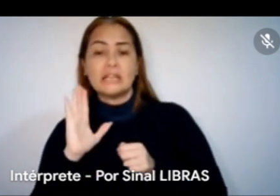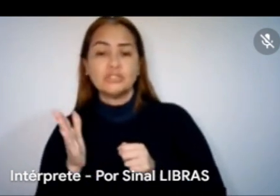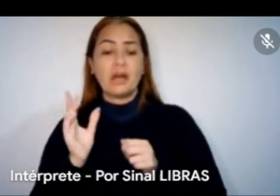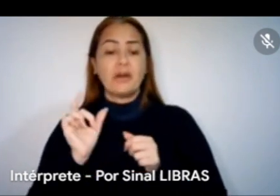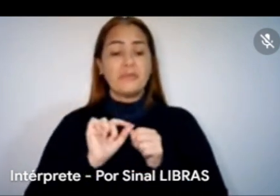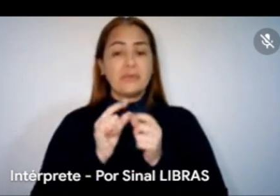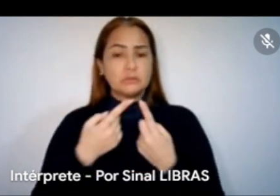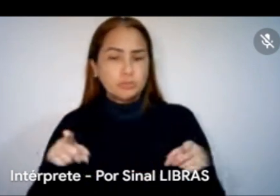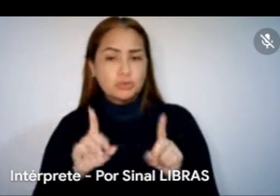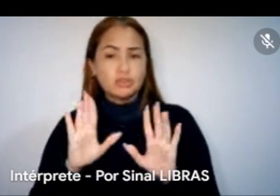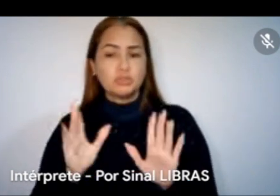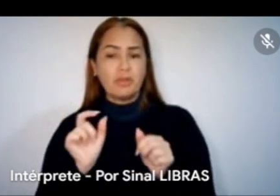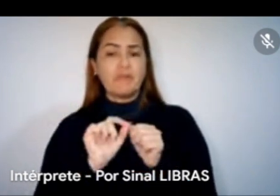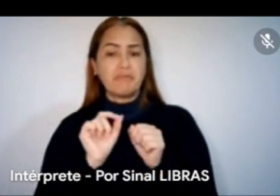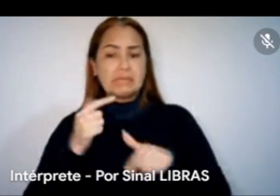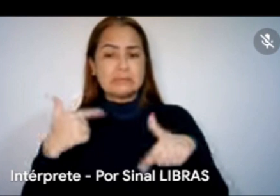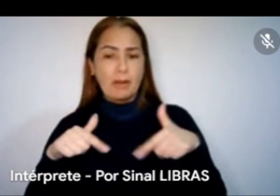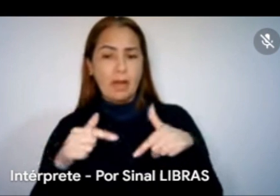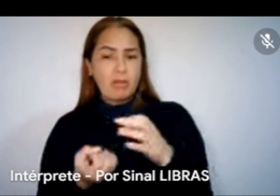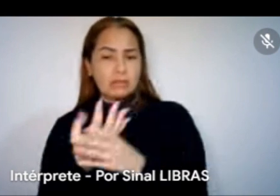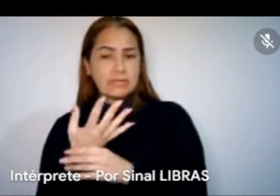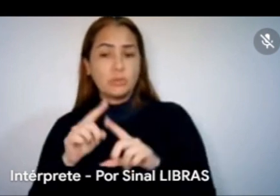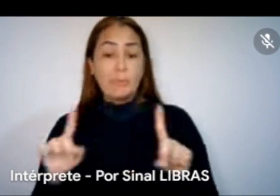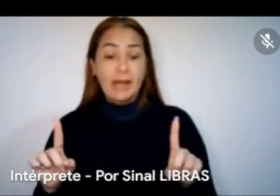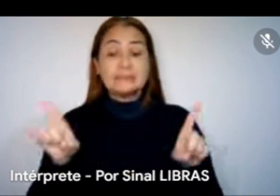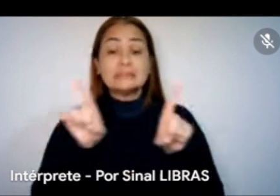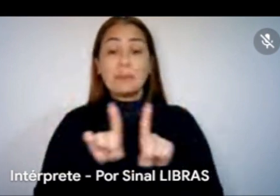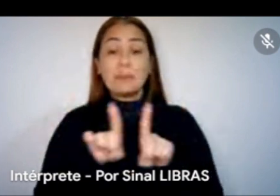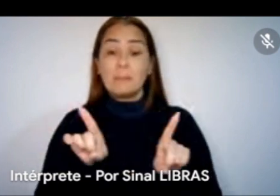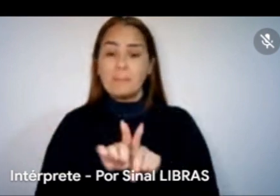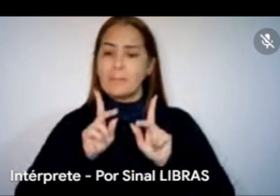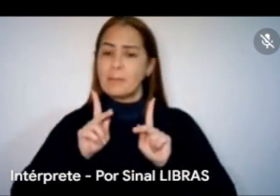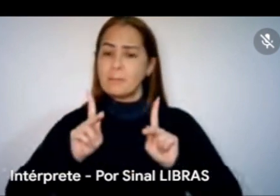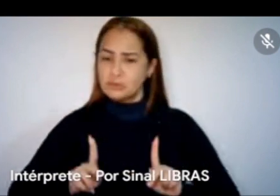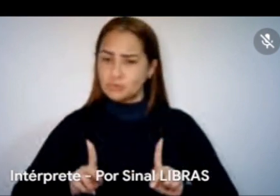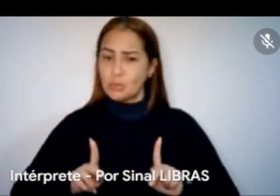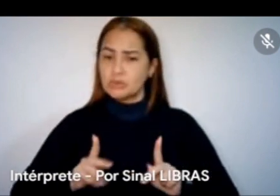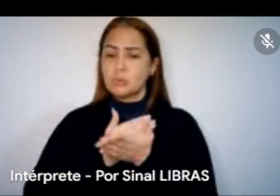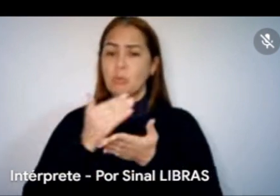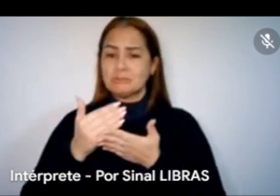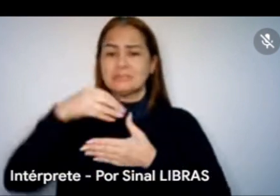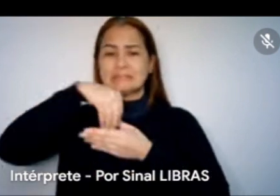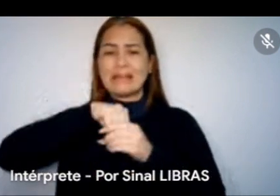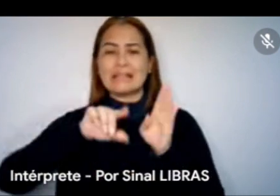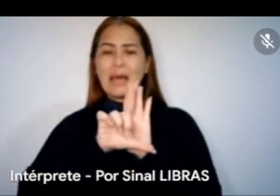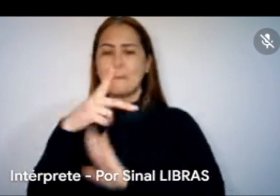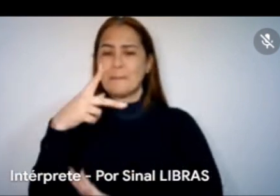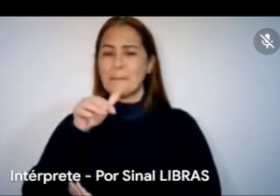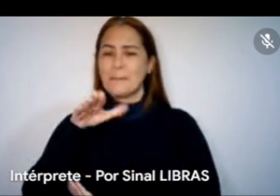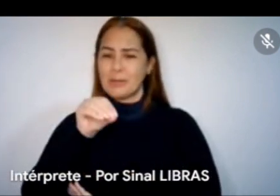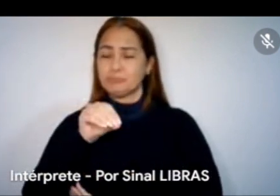lançado, mas também para aquelas pessoas que estão iniciando, acho que dentro da Paulo Gustavo teve muito essa demanda, pessoas que nunca